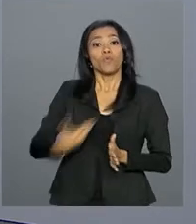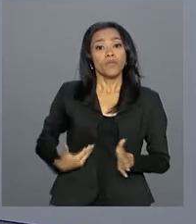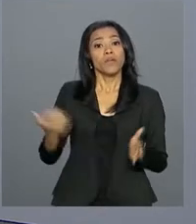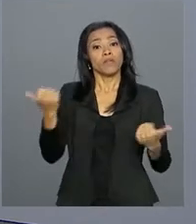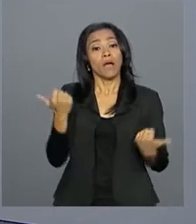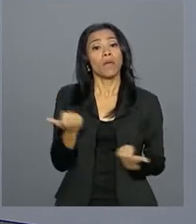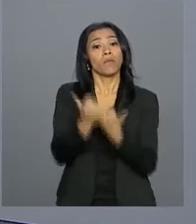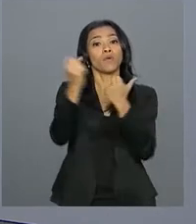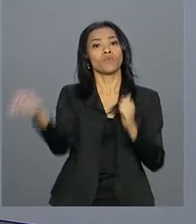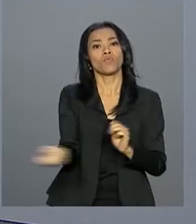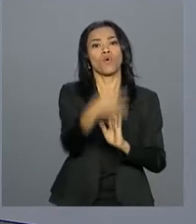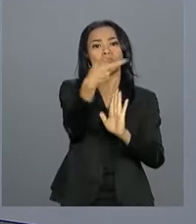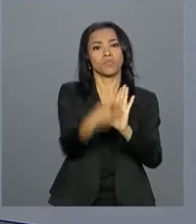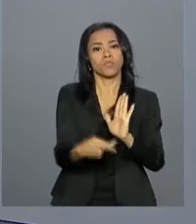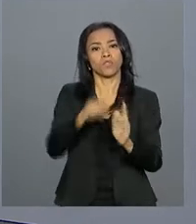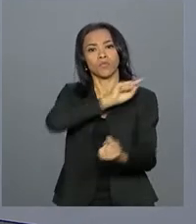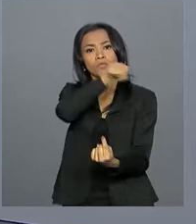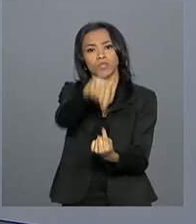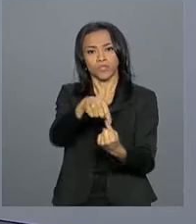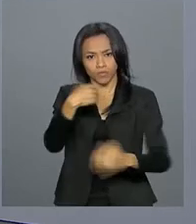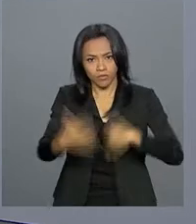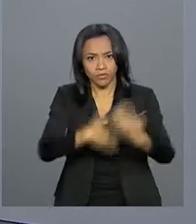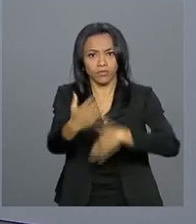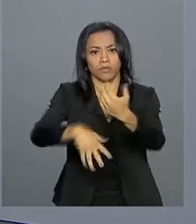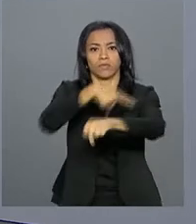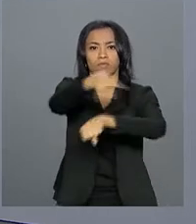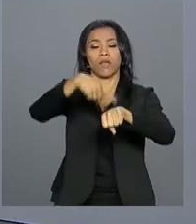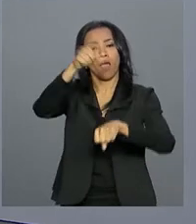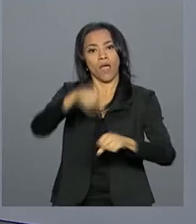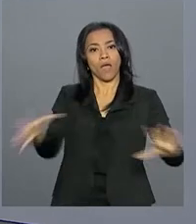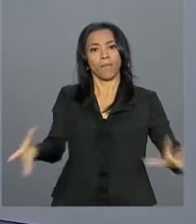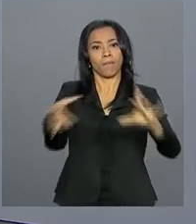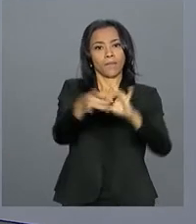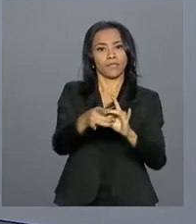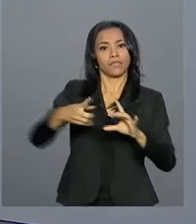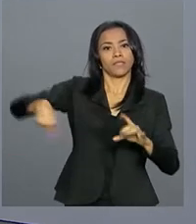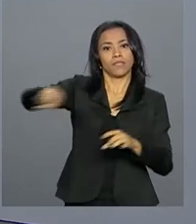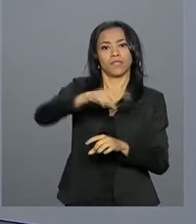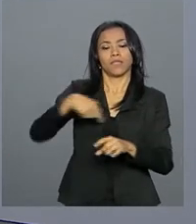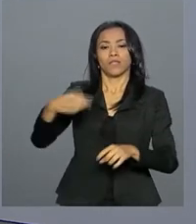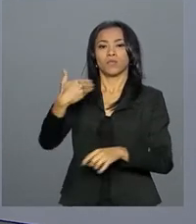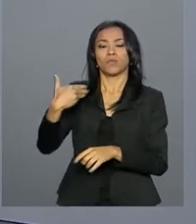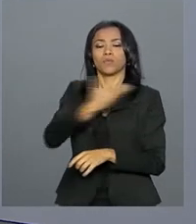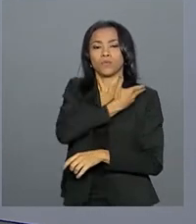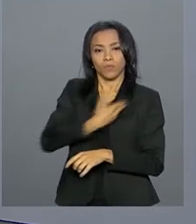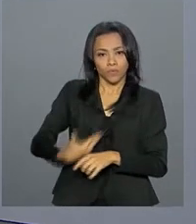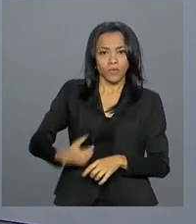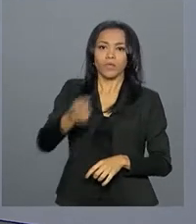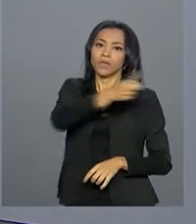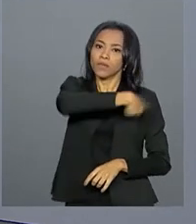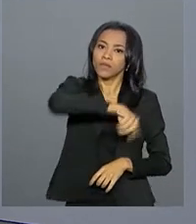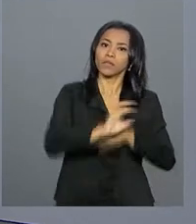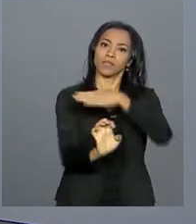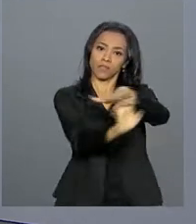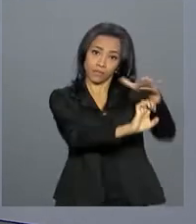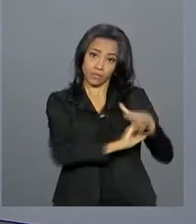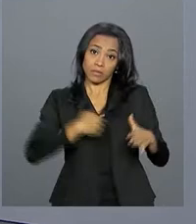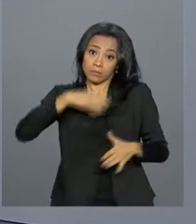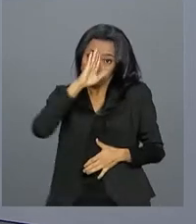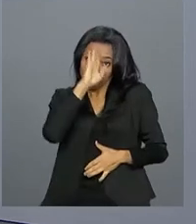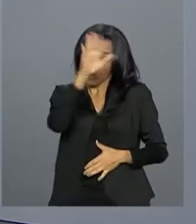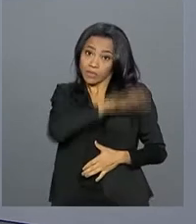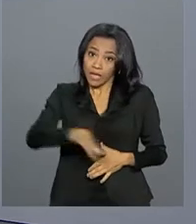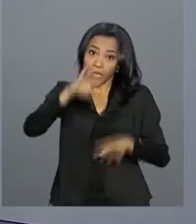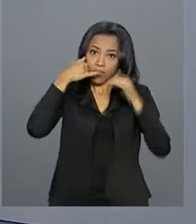alavancar o crescimento do país. Serão parcerias público-privadas para programas de infraestrutura, principalmente nos setores